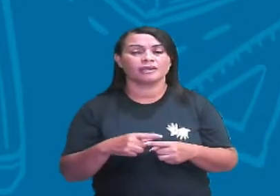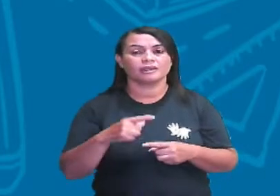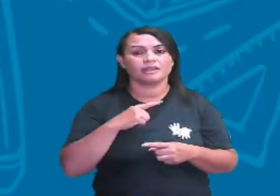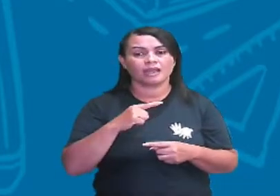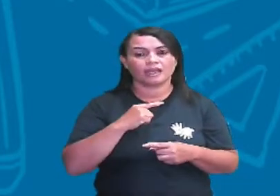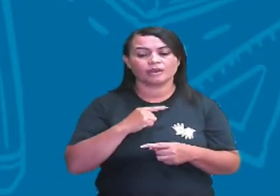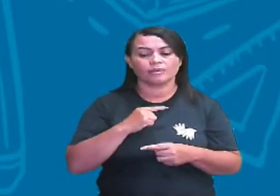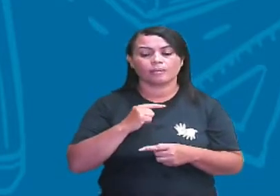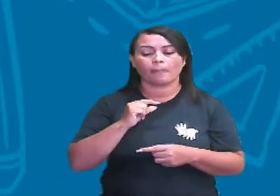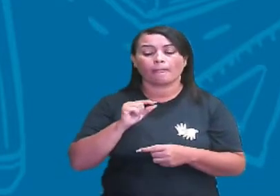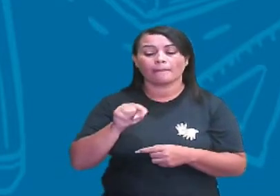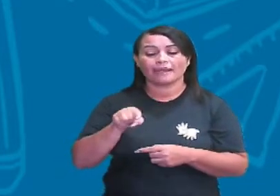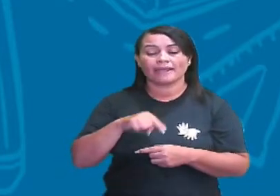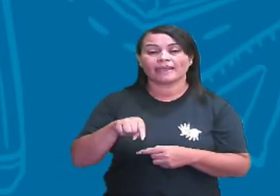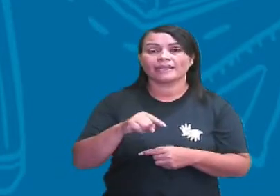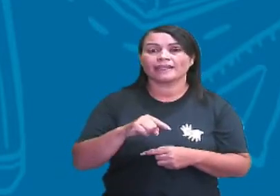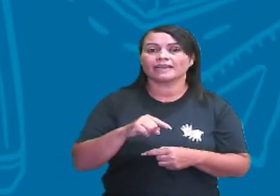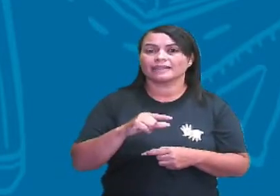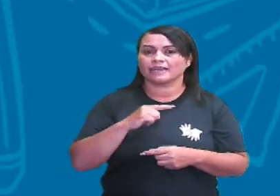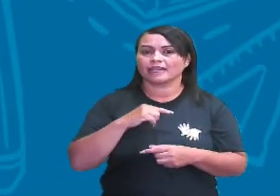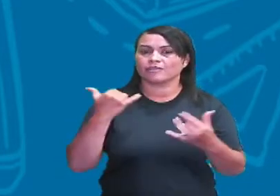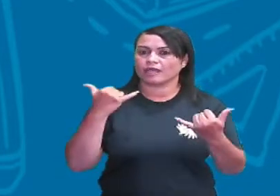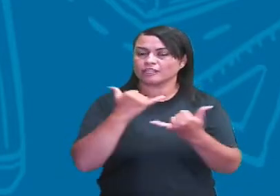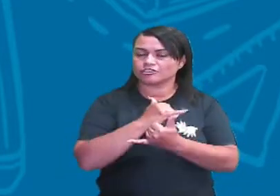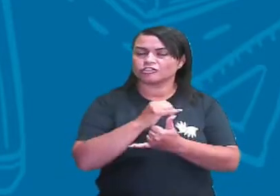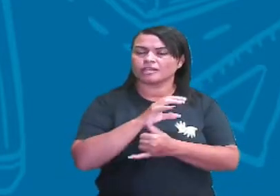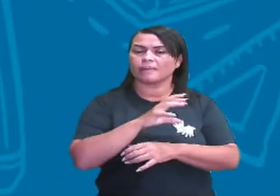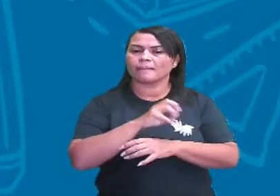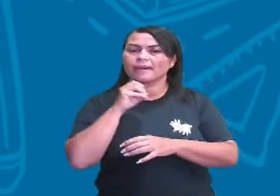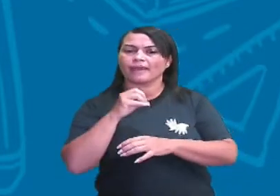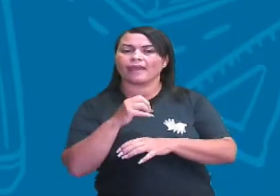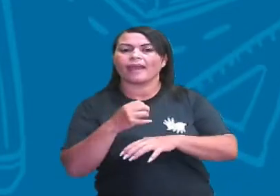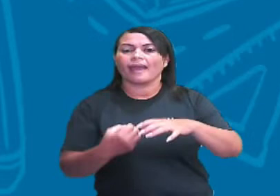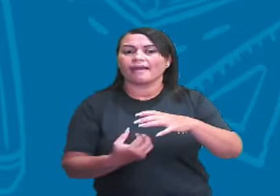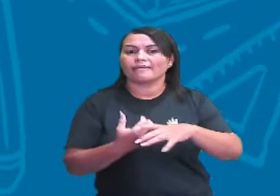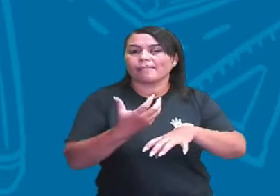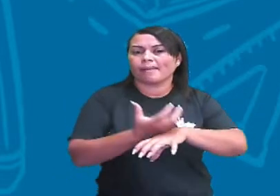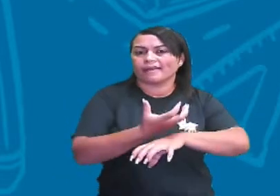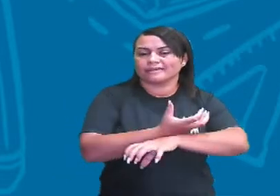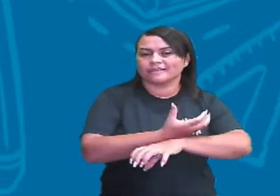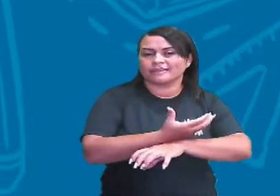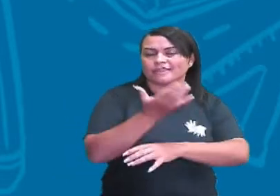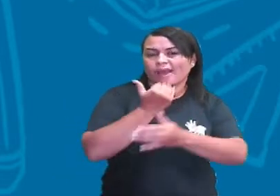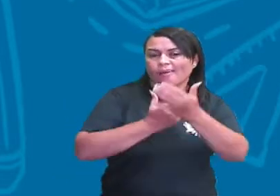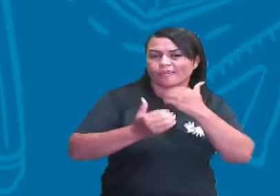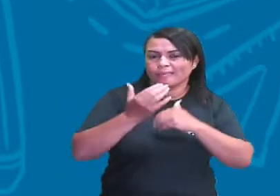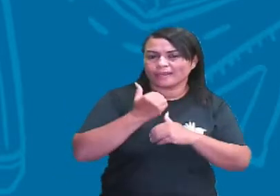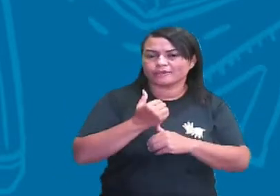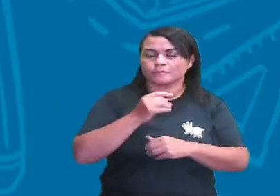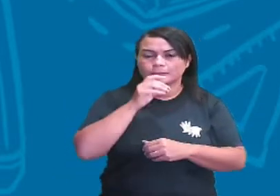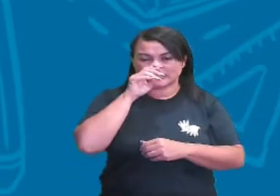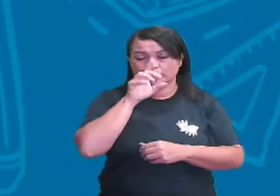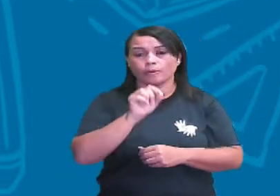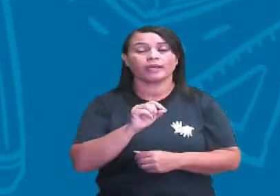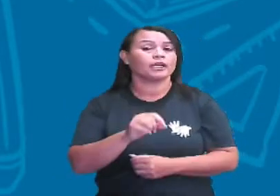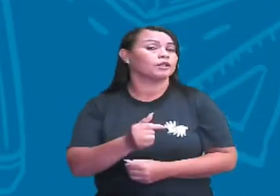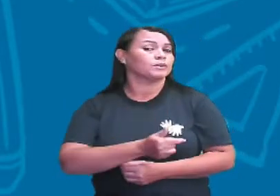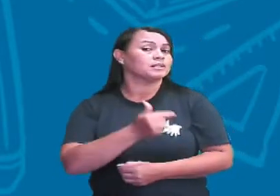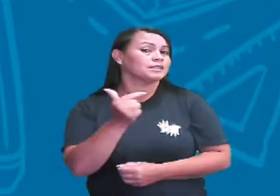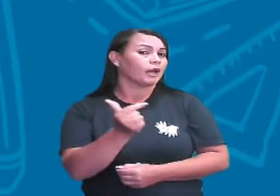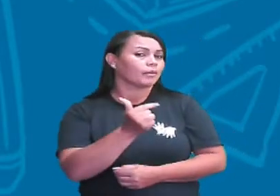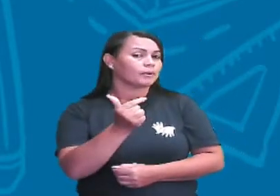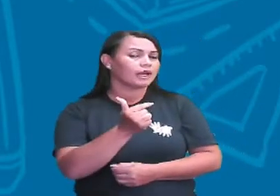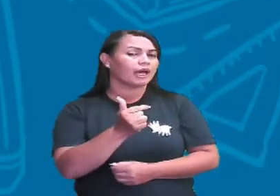retirando para ele sobreviver é da plantinha que ele está se alimentando. A energia que o consumidor secundário está